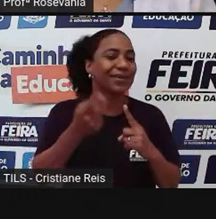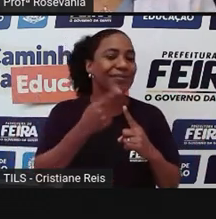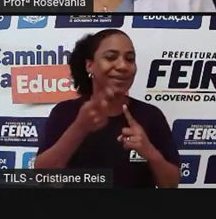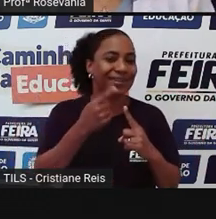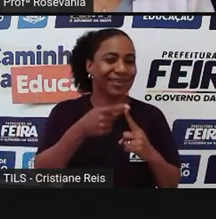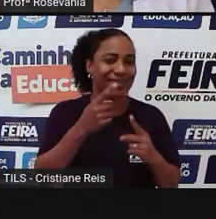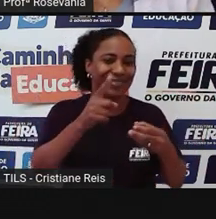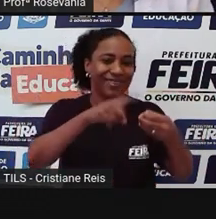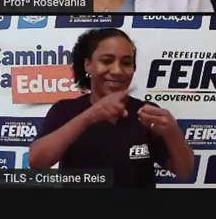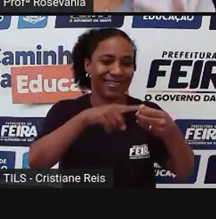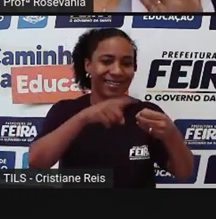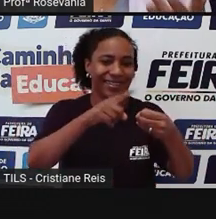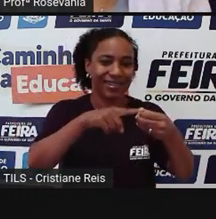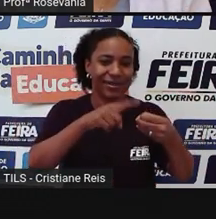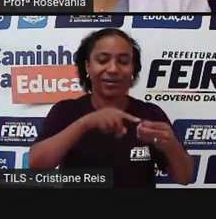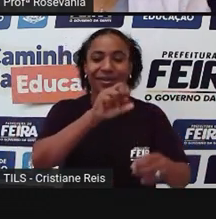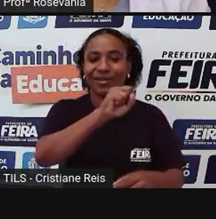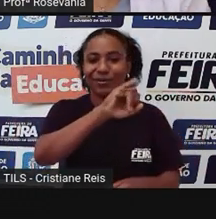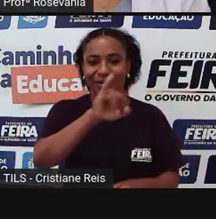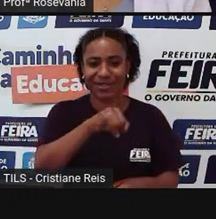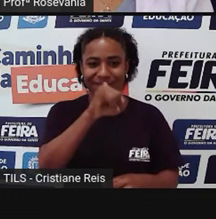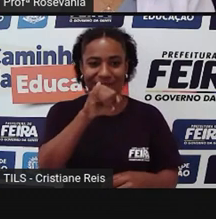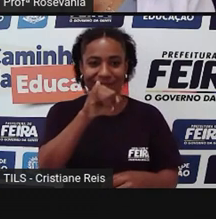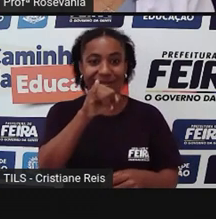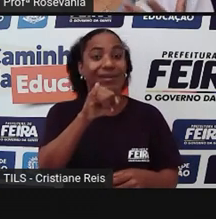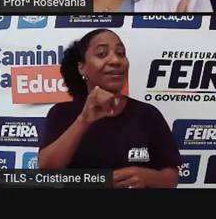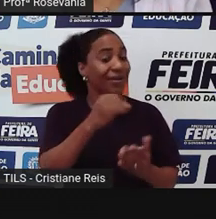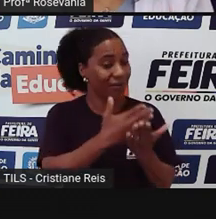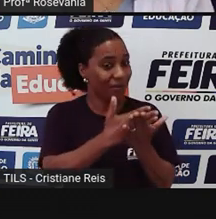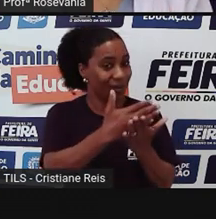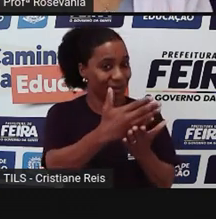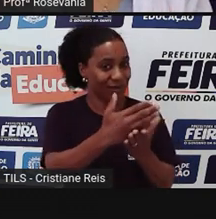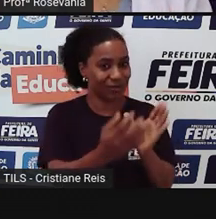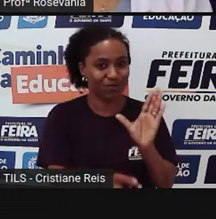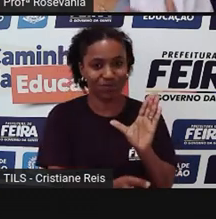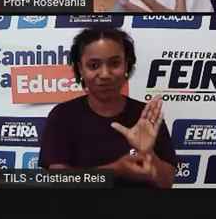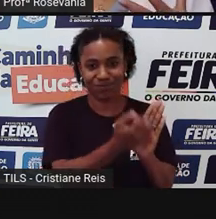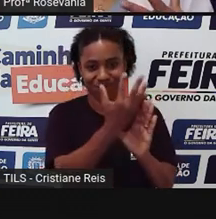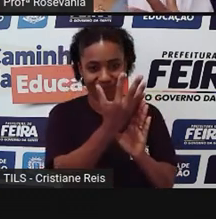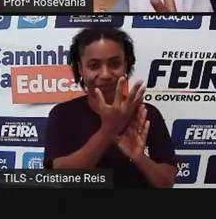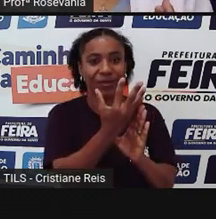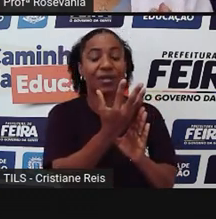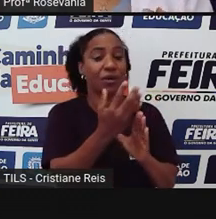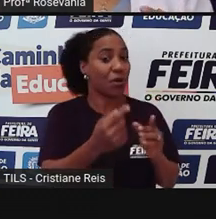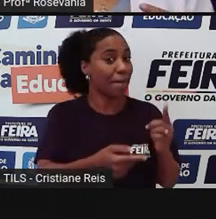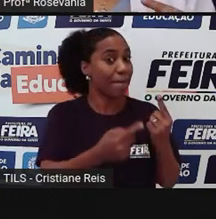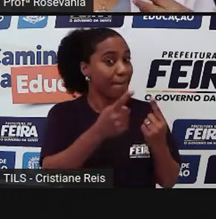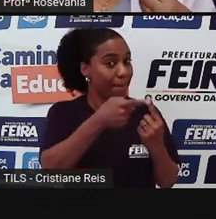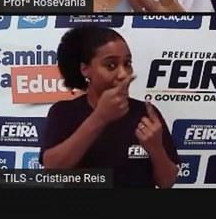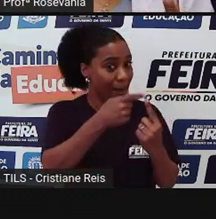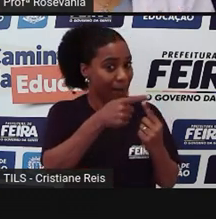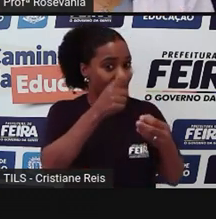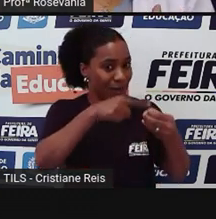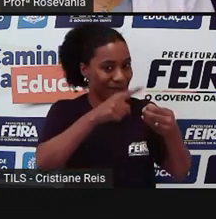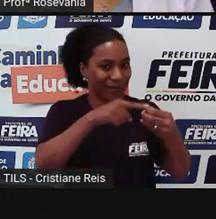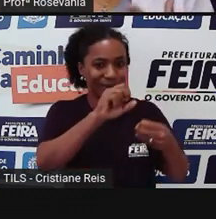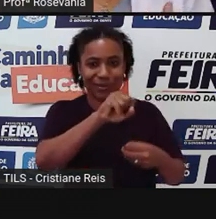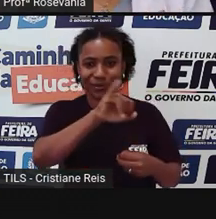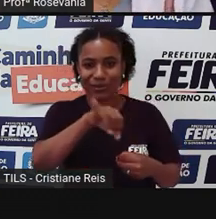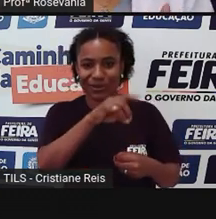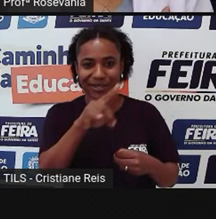começou a história de Feira de Santana, nessas paradas de gado, né, nessa atividade